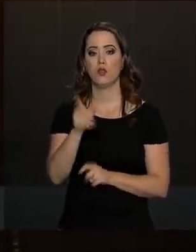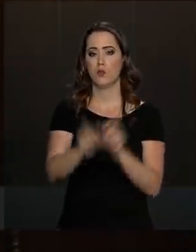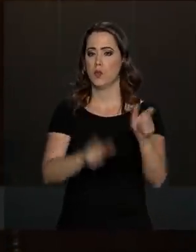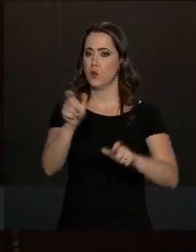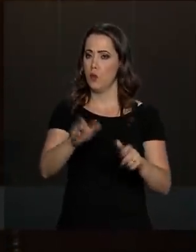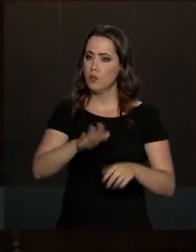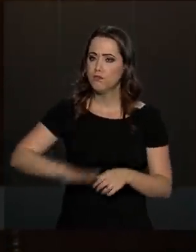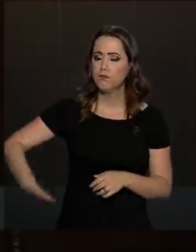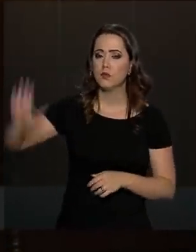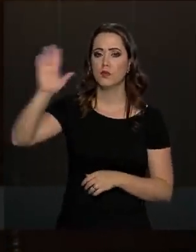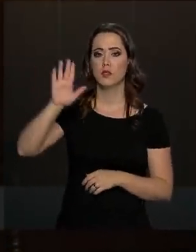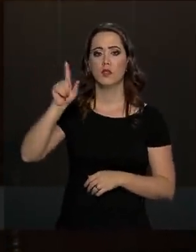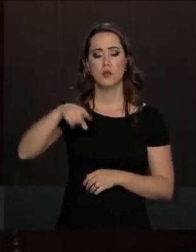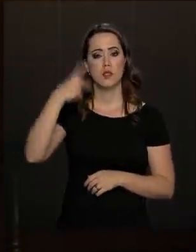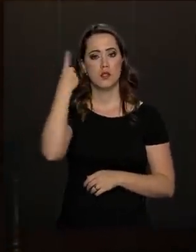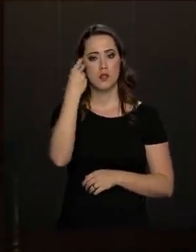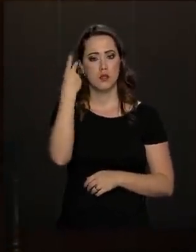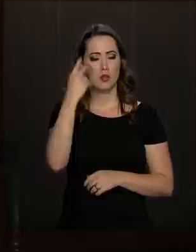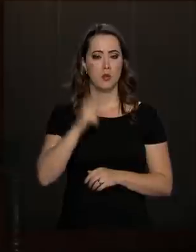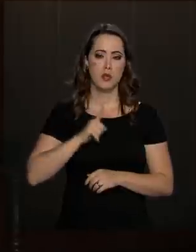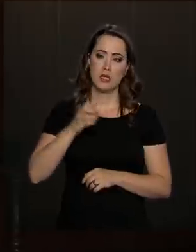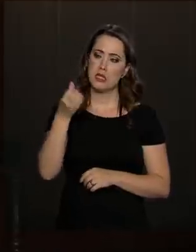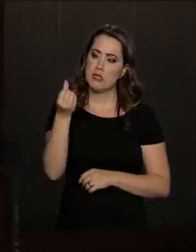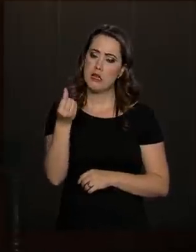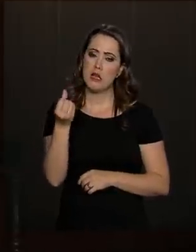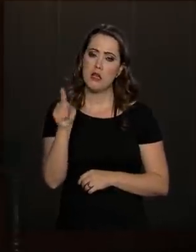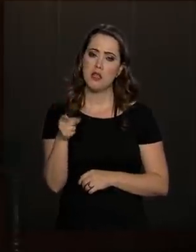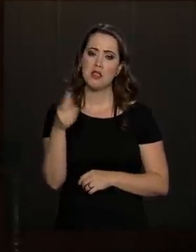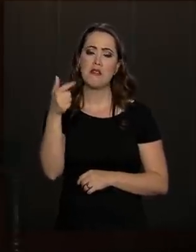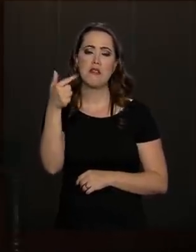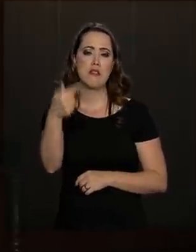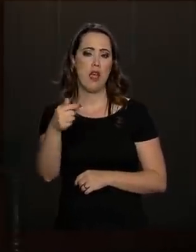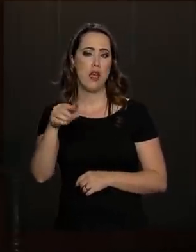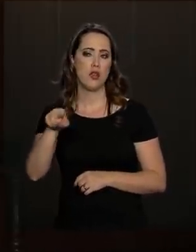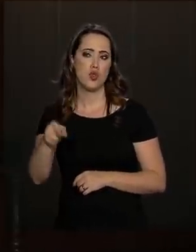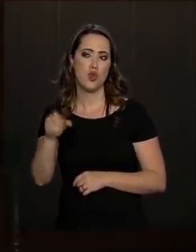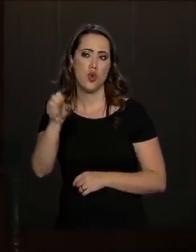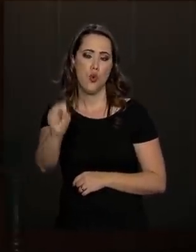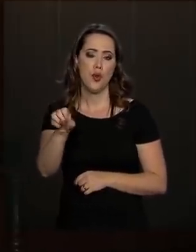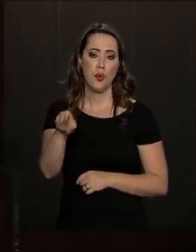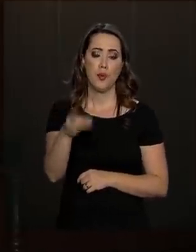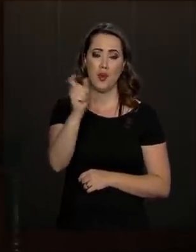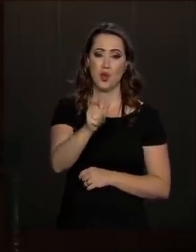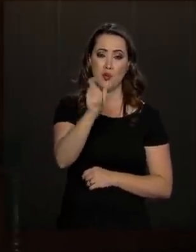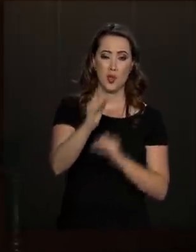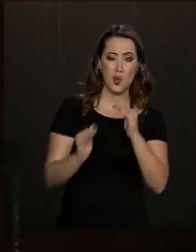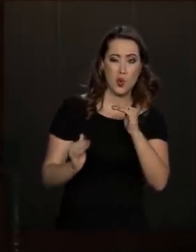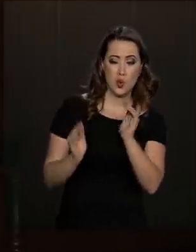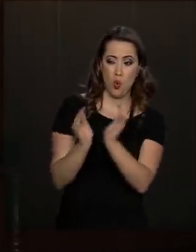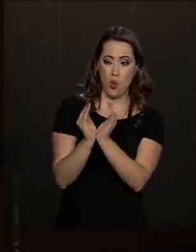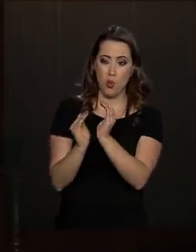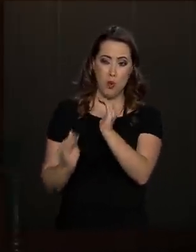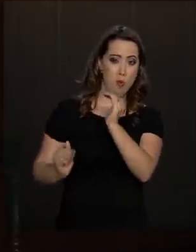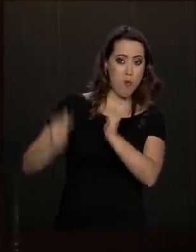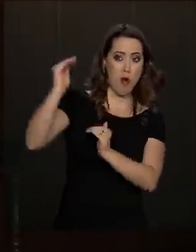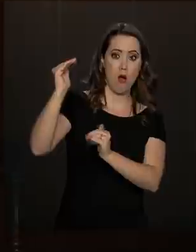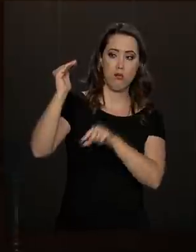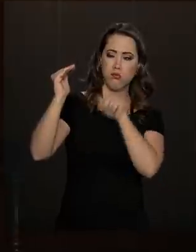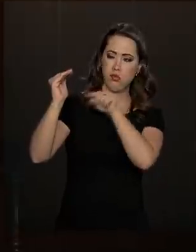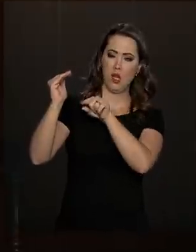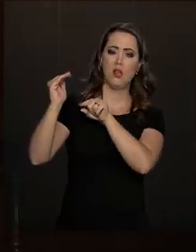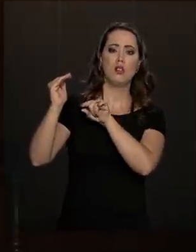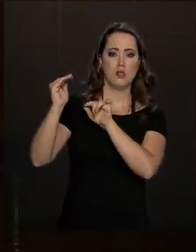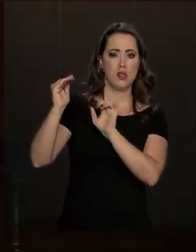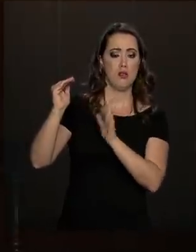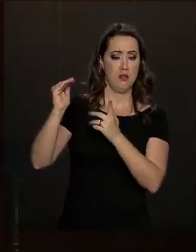naturalmente, existem 6, 7, 8 milhões de privilegiados, que são justamente quem está sendo atingido pela